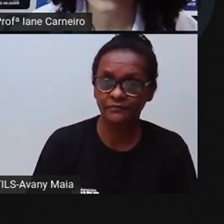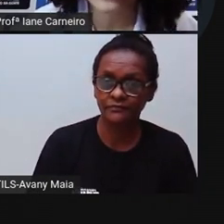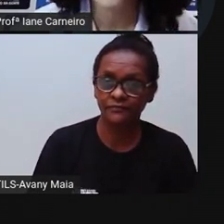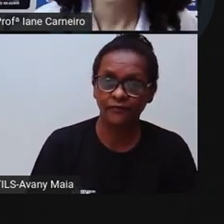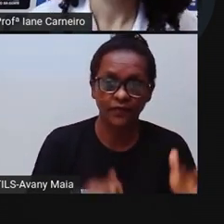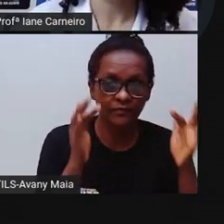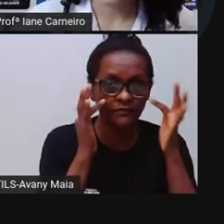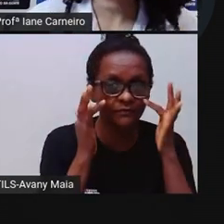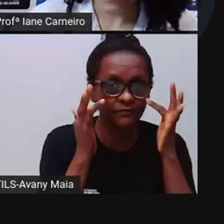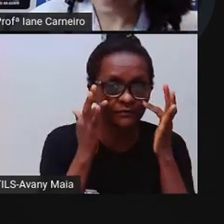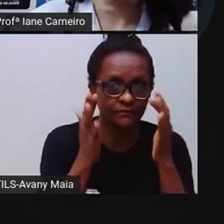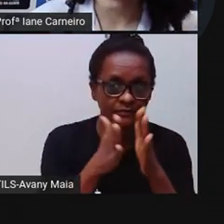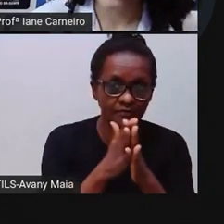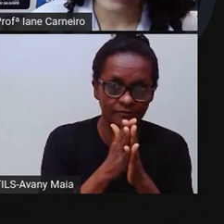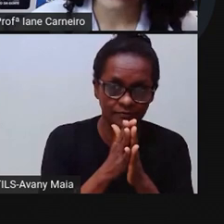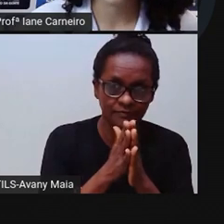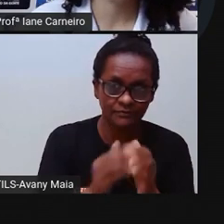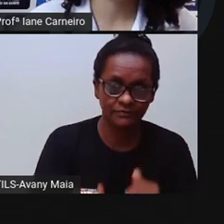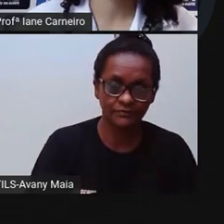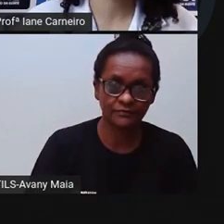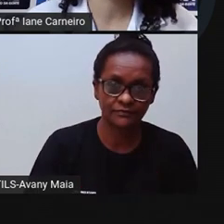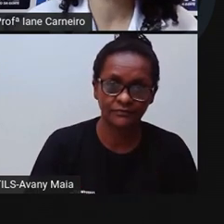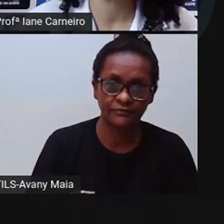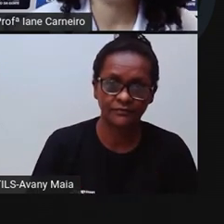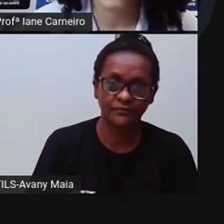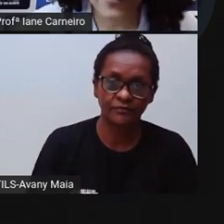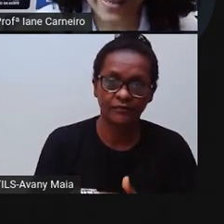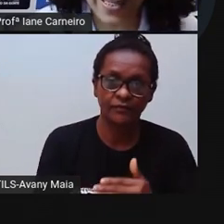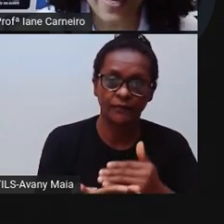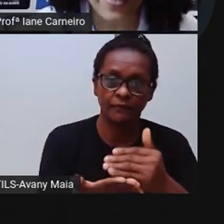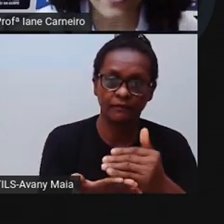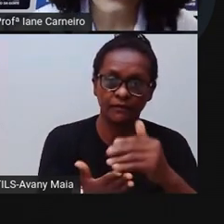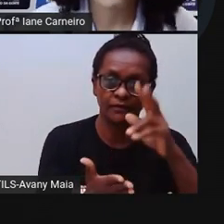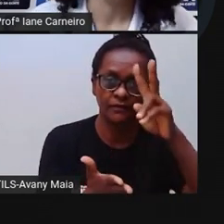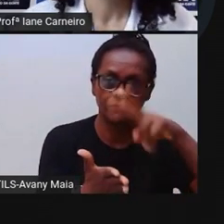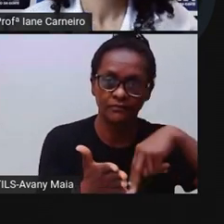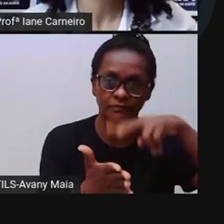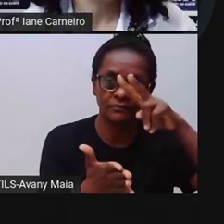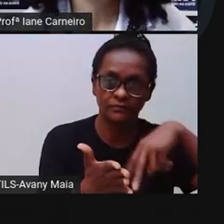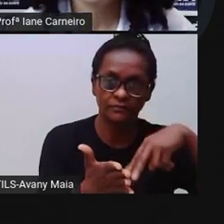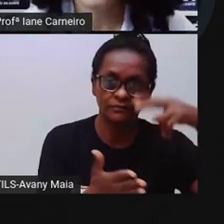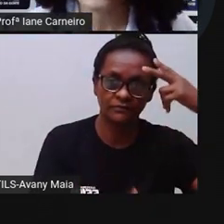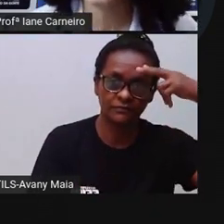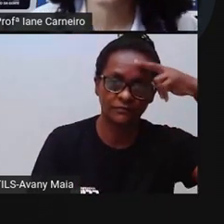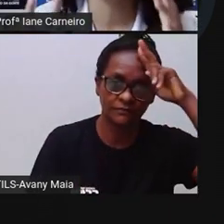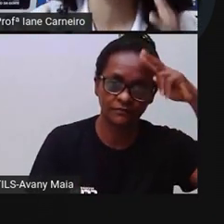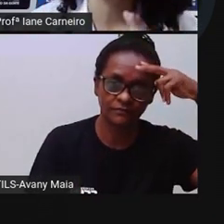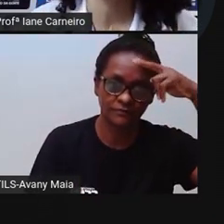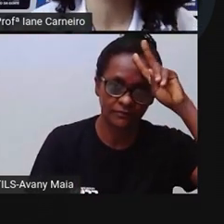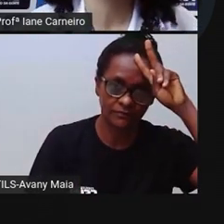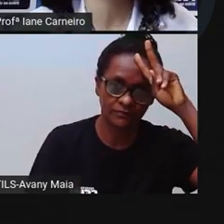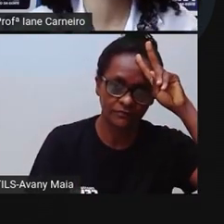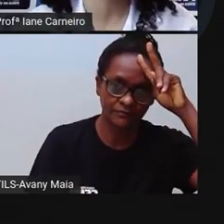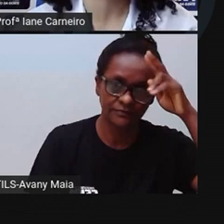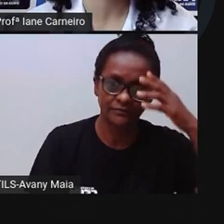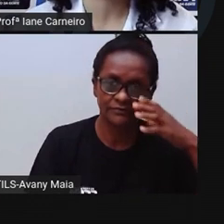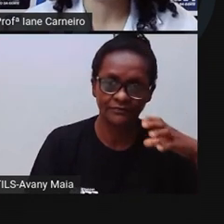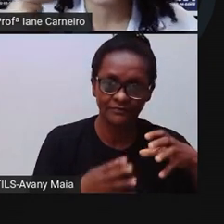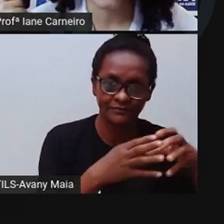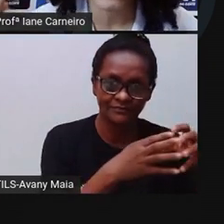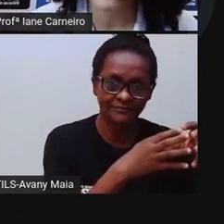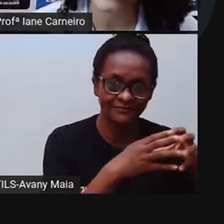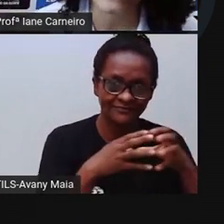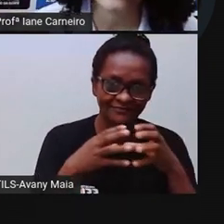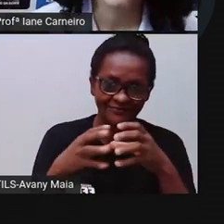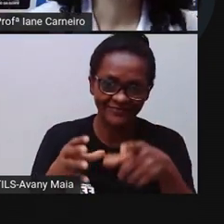atentos e para começar a nossa aula, eu trouxe hoje uma leitura de leite que é de uma turminha que eu tenho certeza que